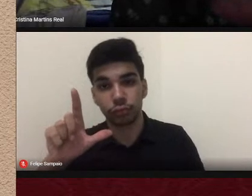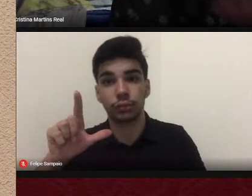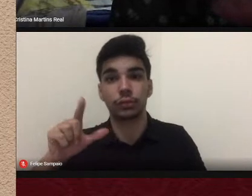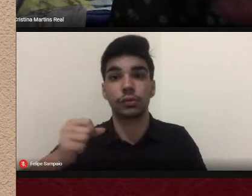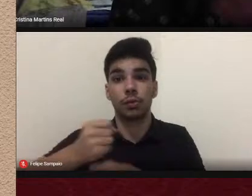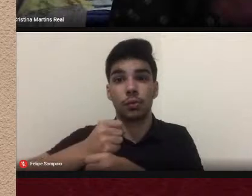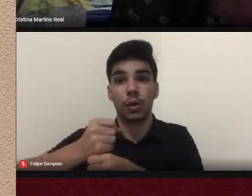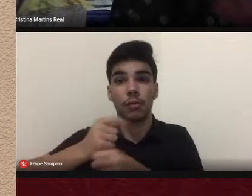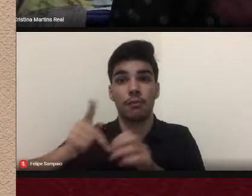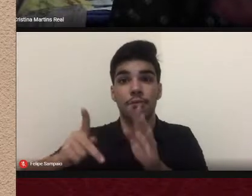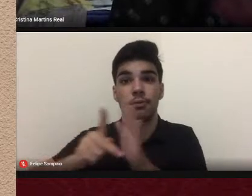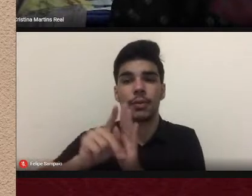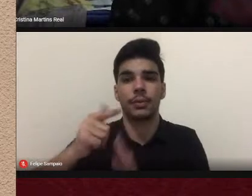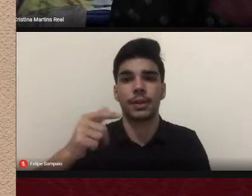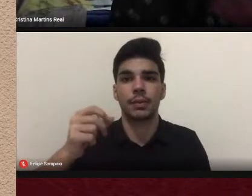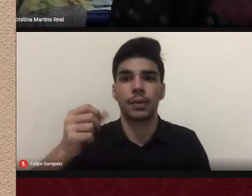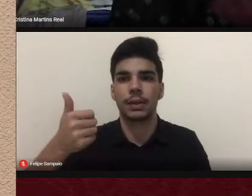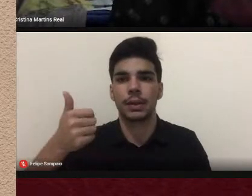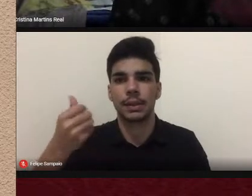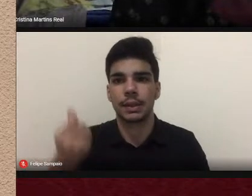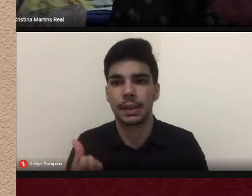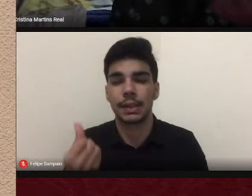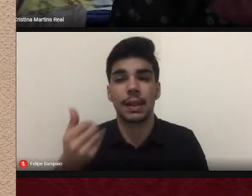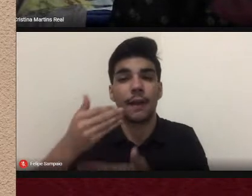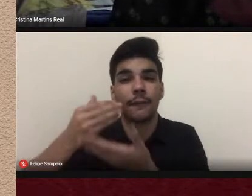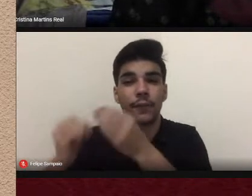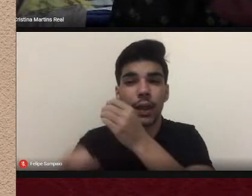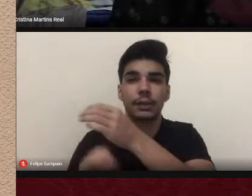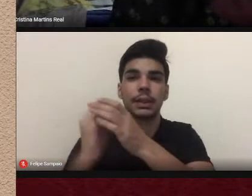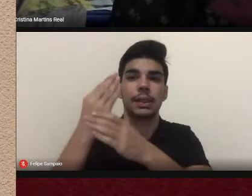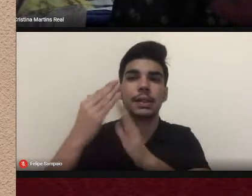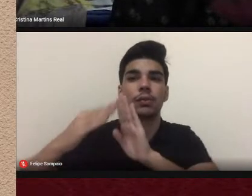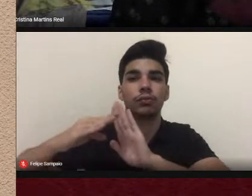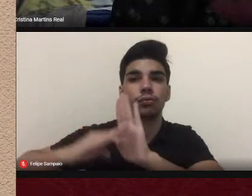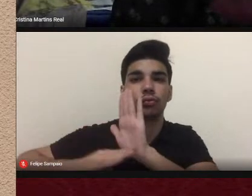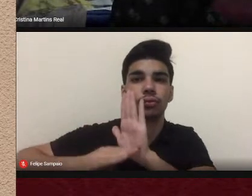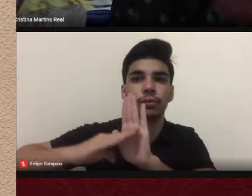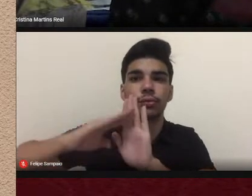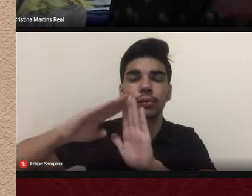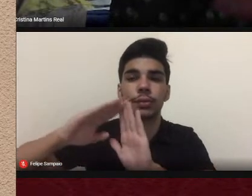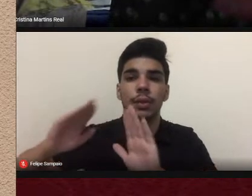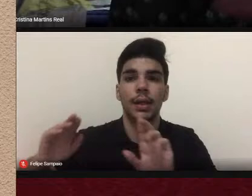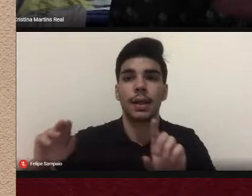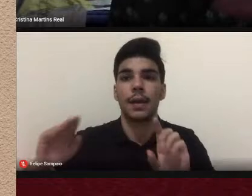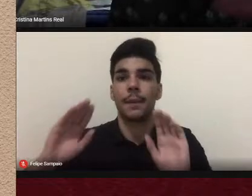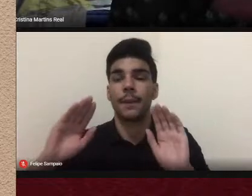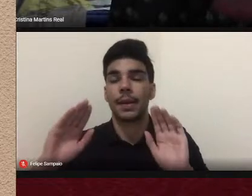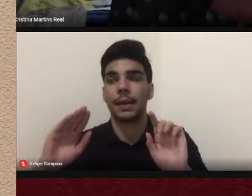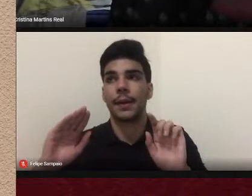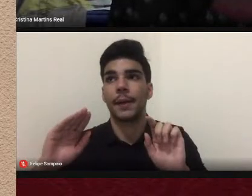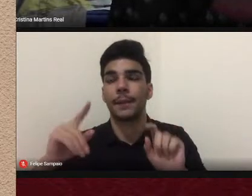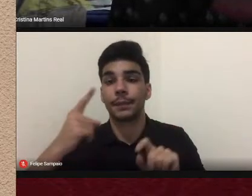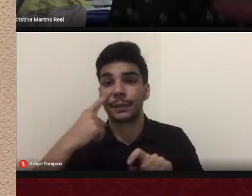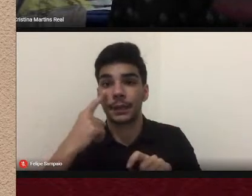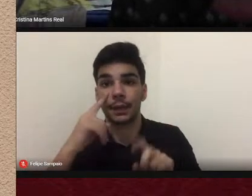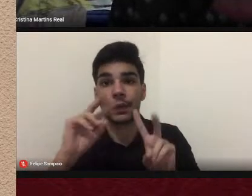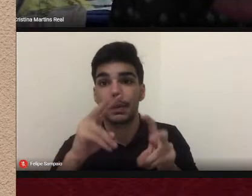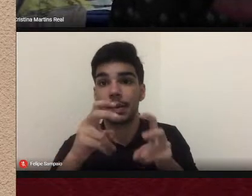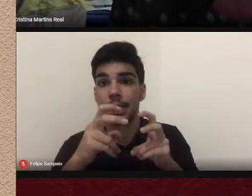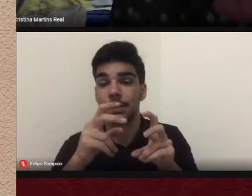quando foi a criação deste programa e os seus efeitos na UFGD. Também sobre a